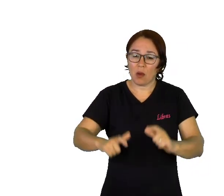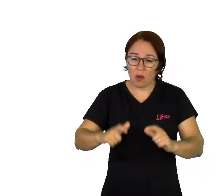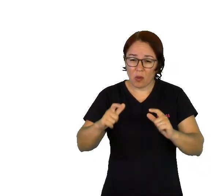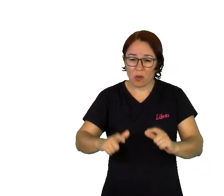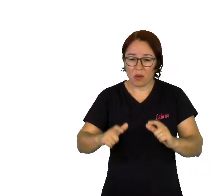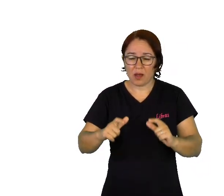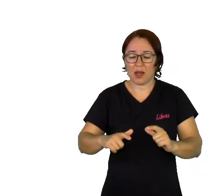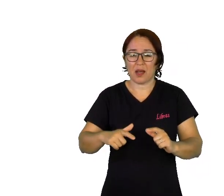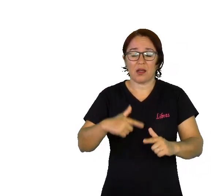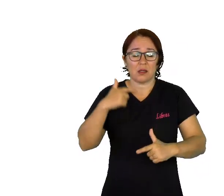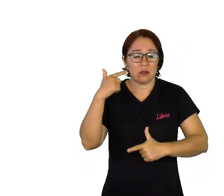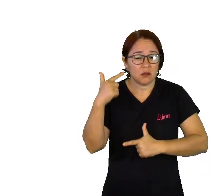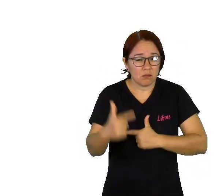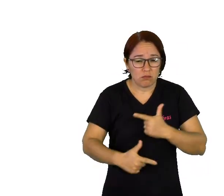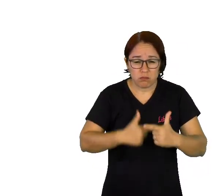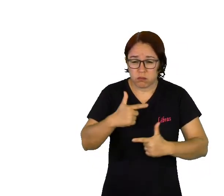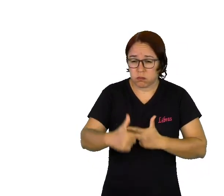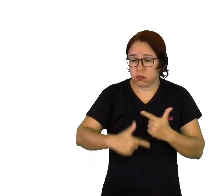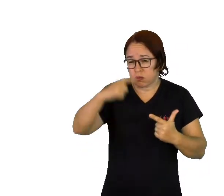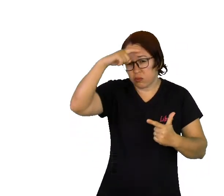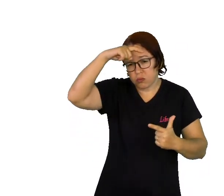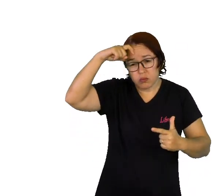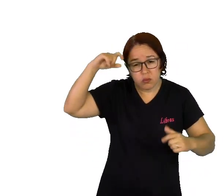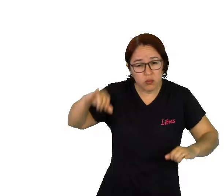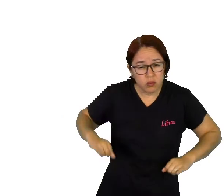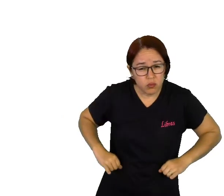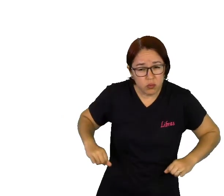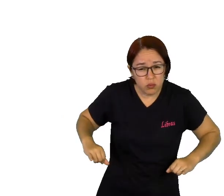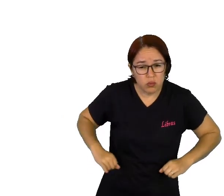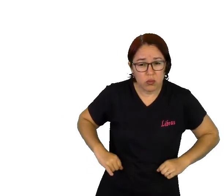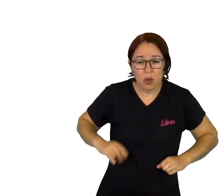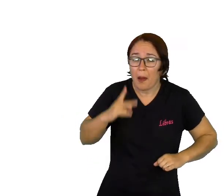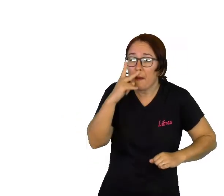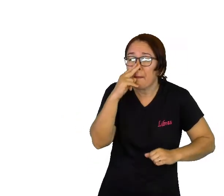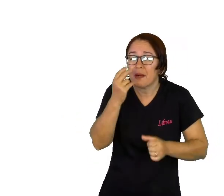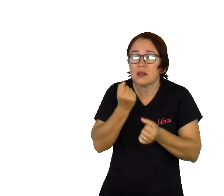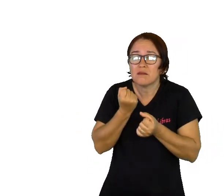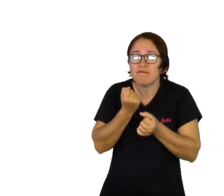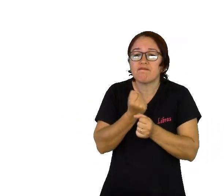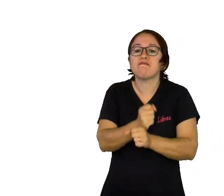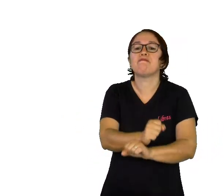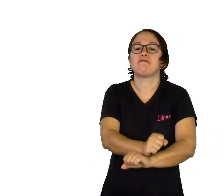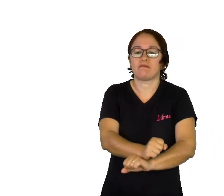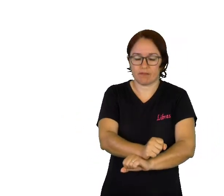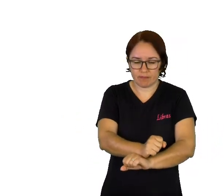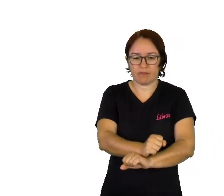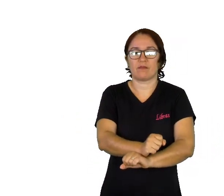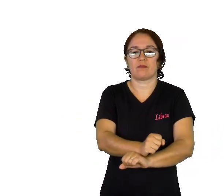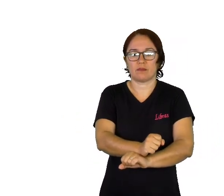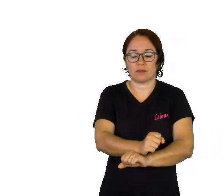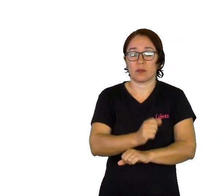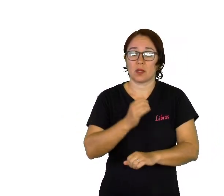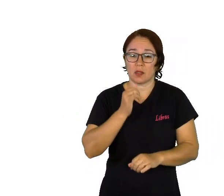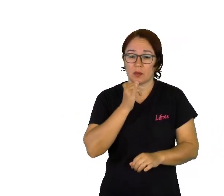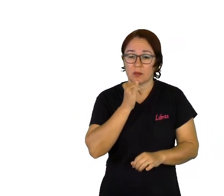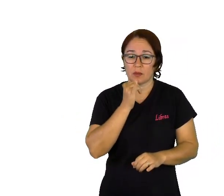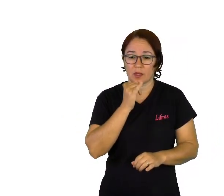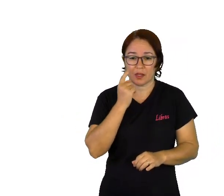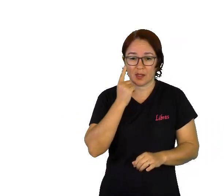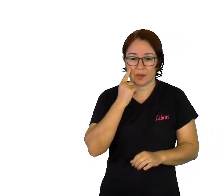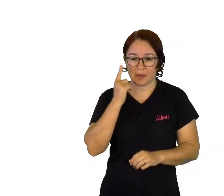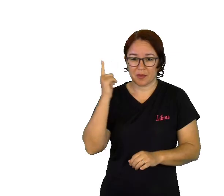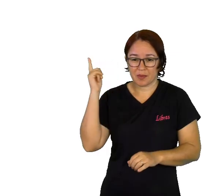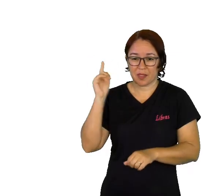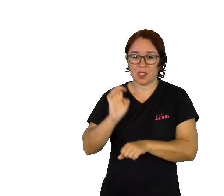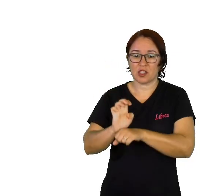a maior parte do trabalho escravo no Brasil. E esse trabalho escravo concentra-se em quatro estados